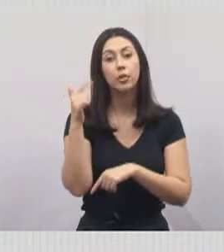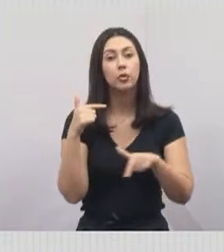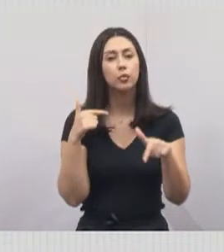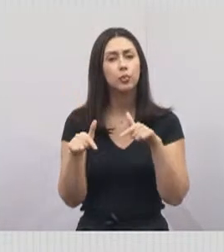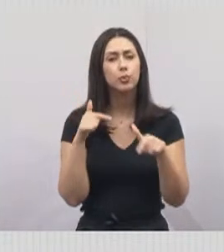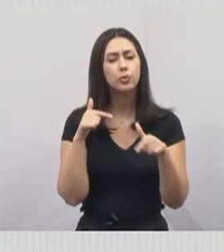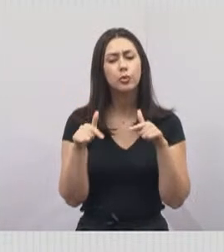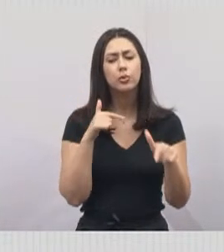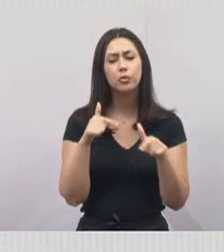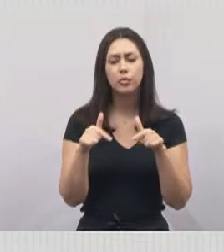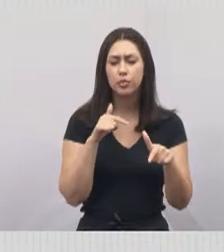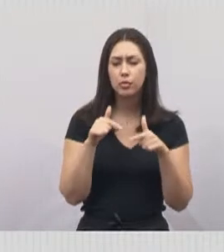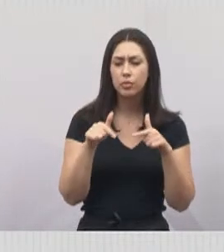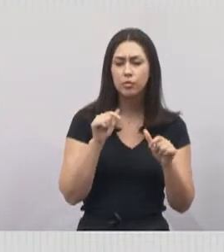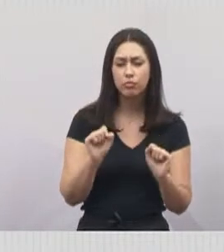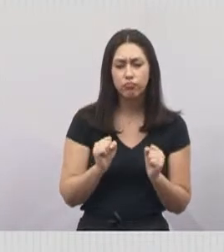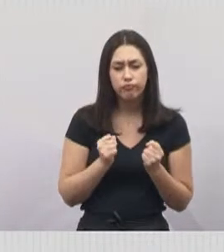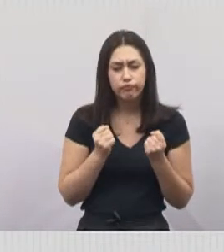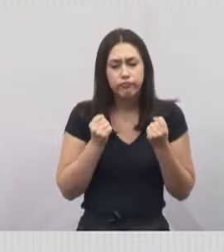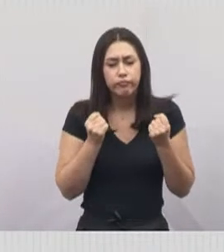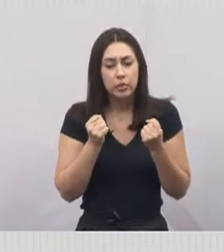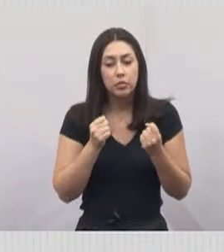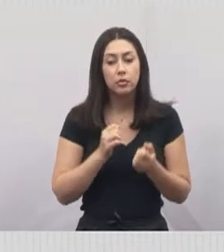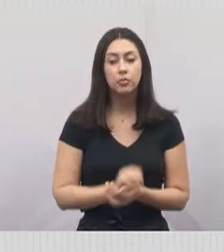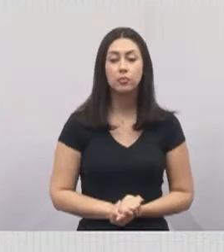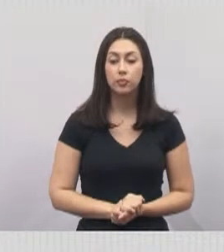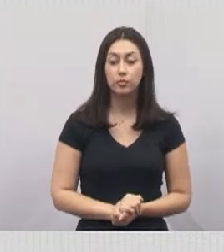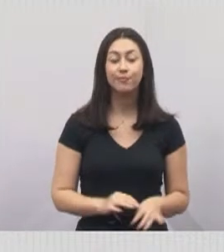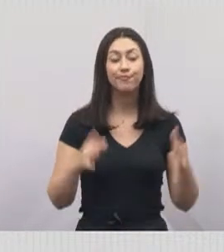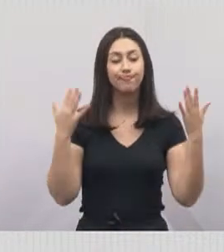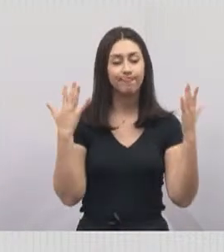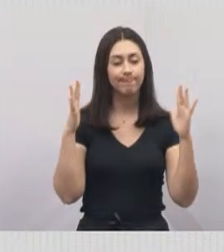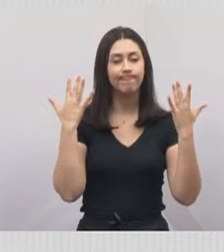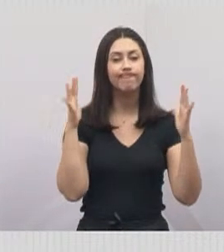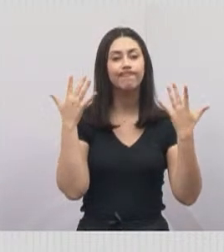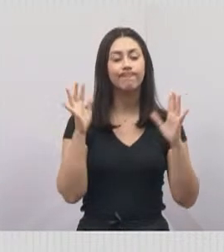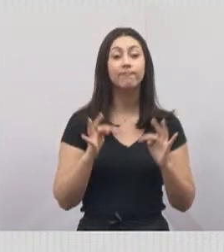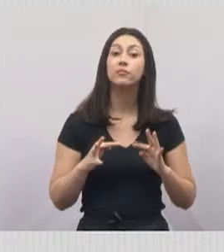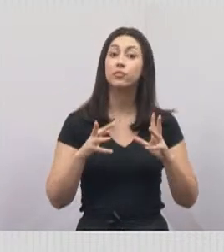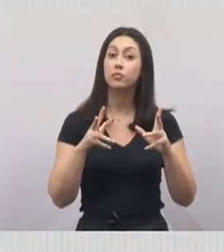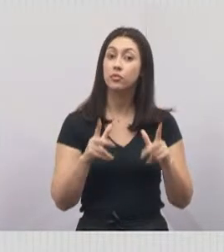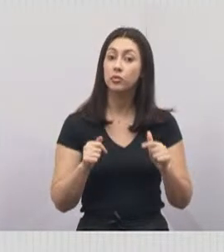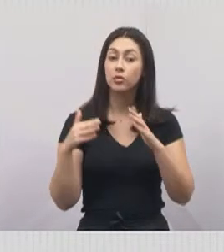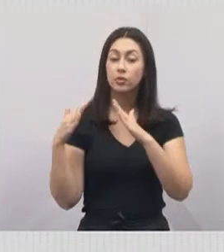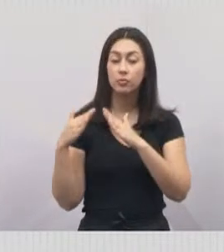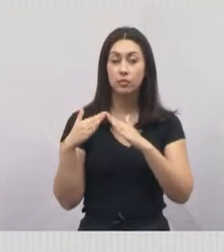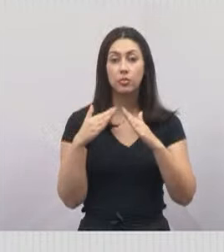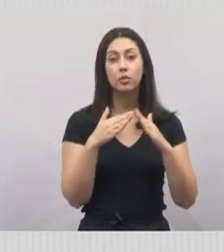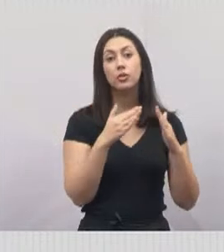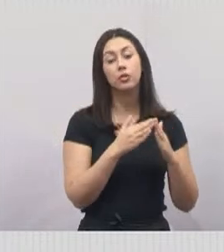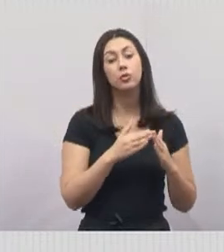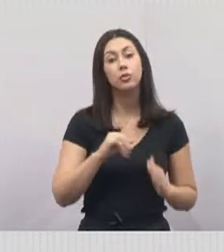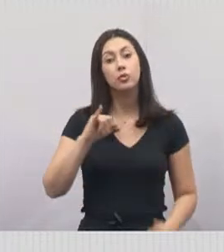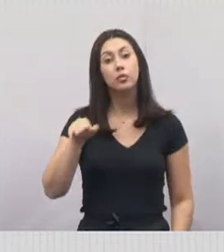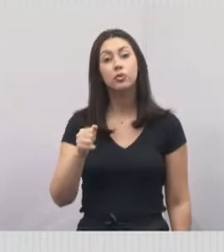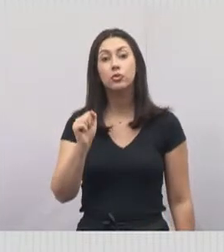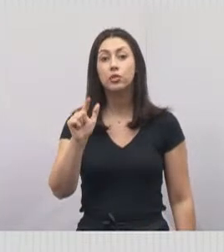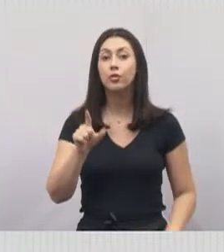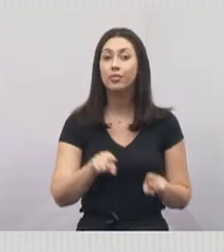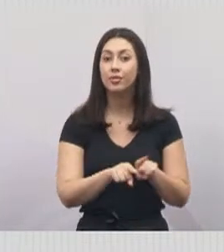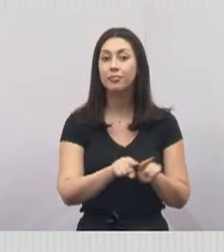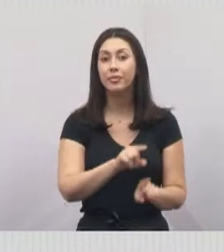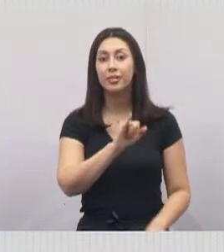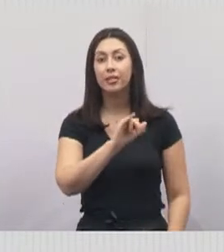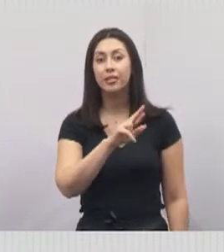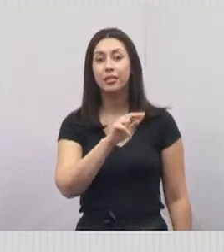trabalho com bastante maestria. Parabéns a todos os moradores do Veraneijal e Irajá.